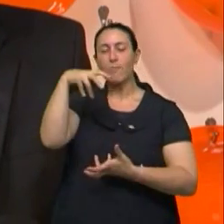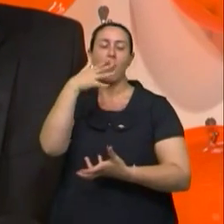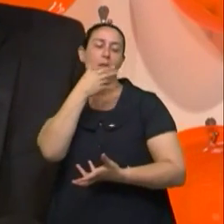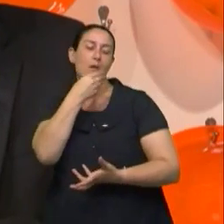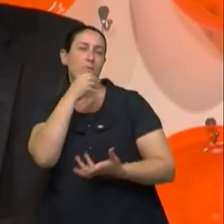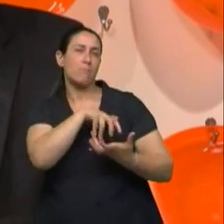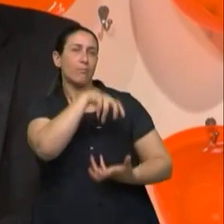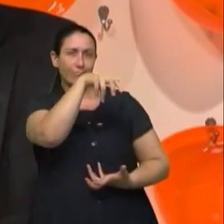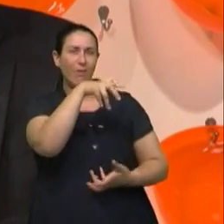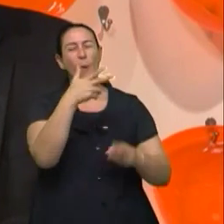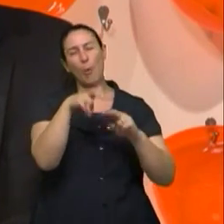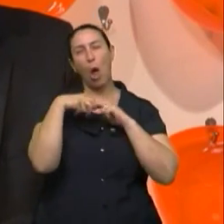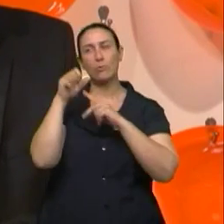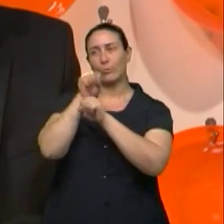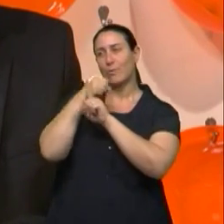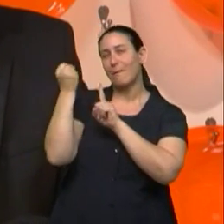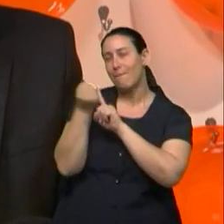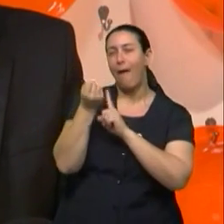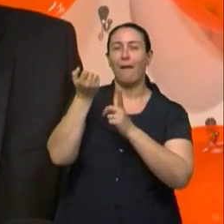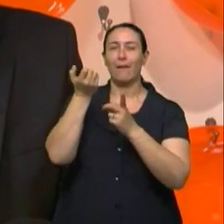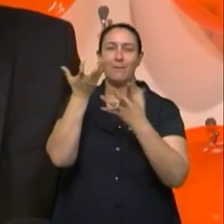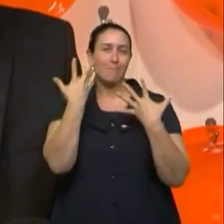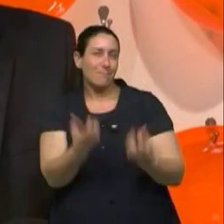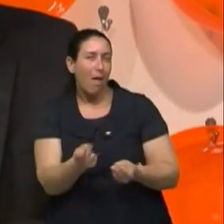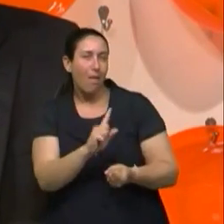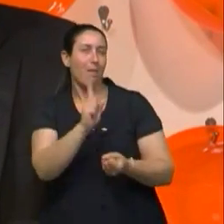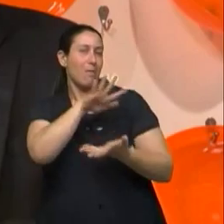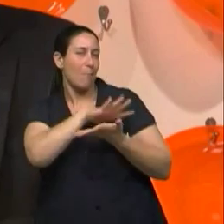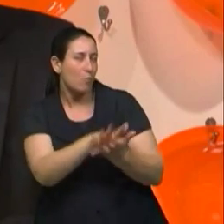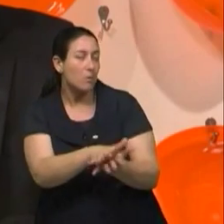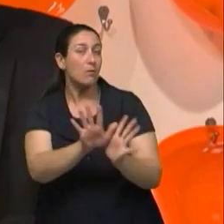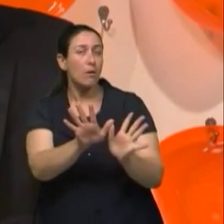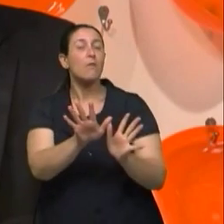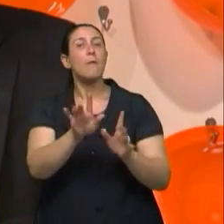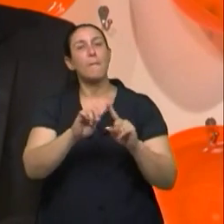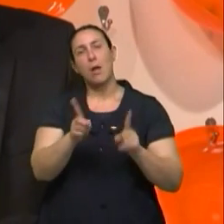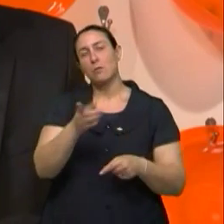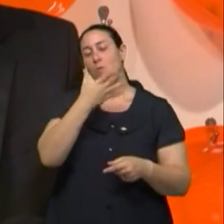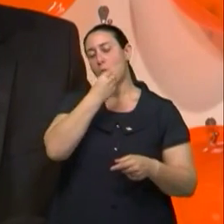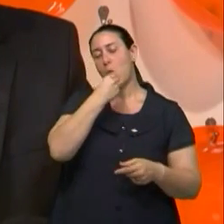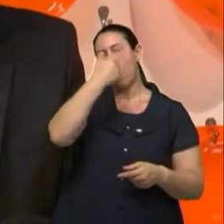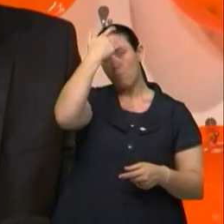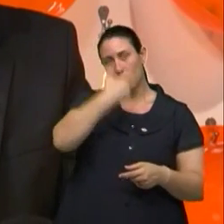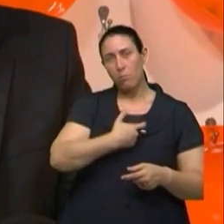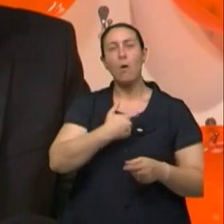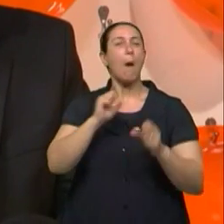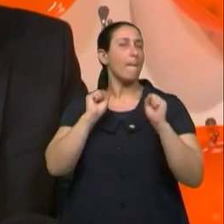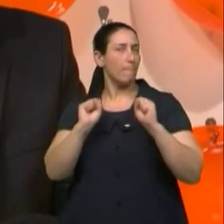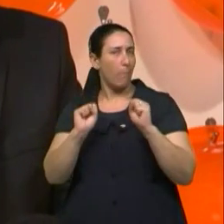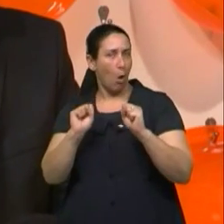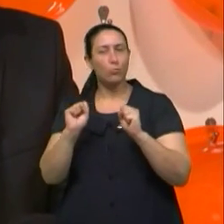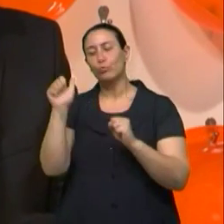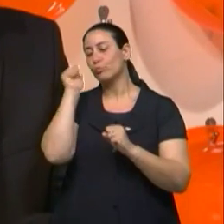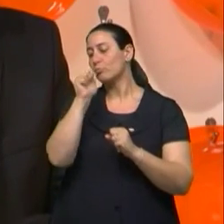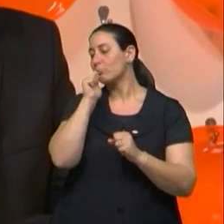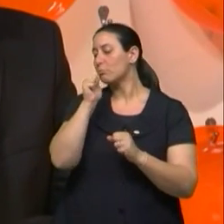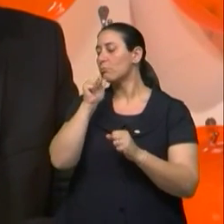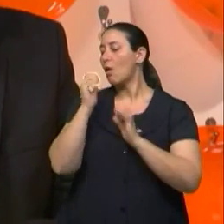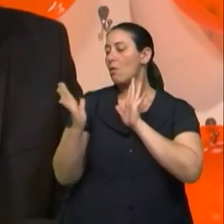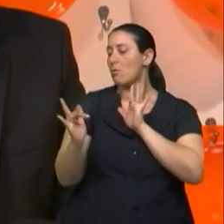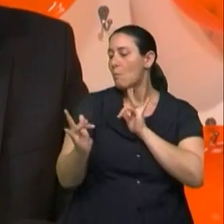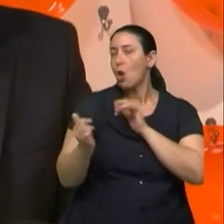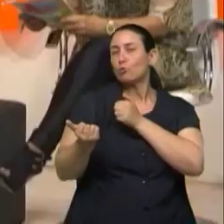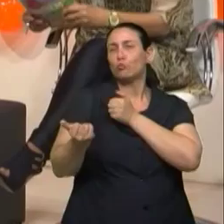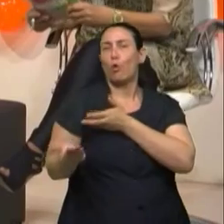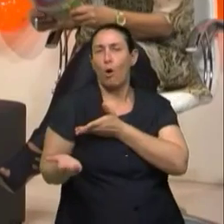por preconceito mesmo da sociedade, né, o homem ter uma parceira, uma namorada, uma esposa muito mais jovem e a